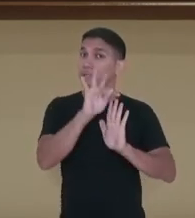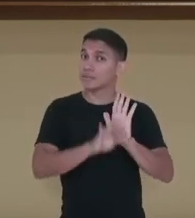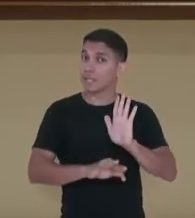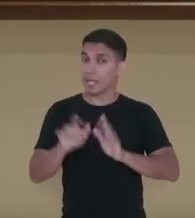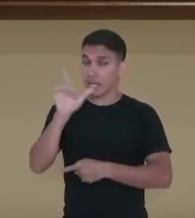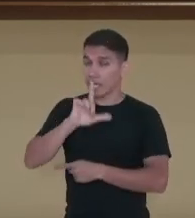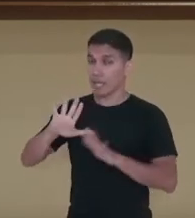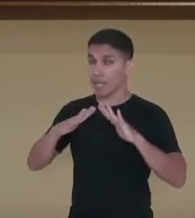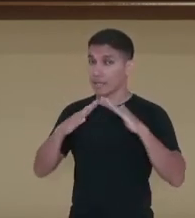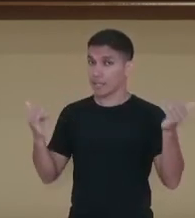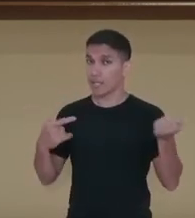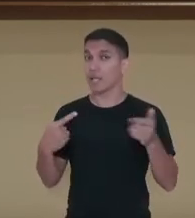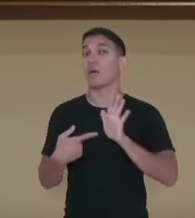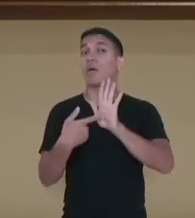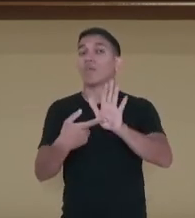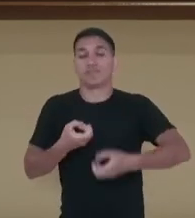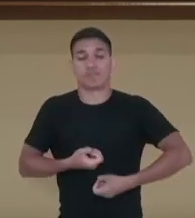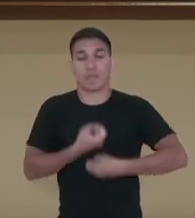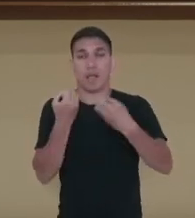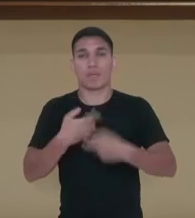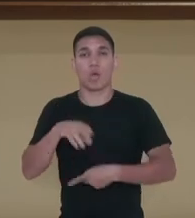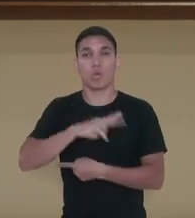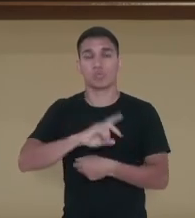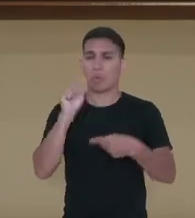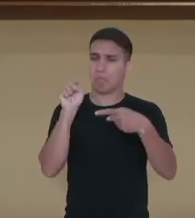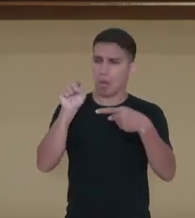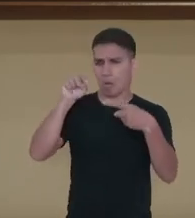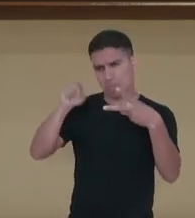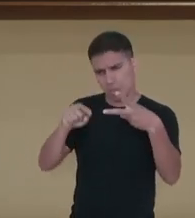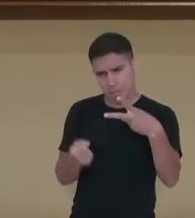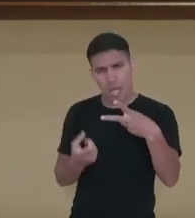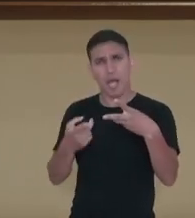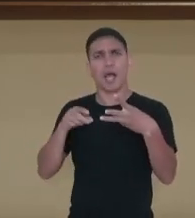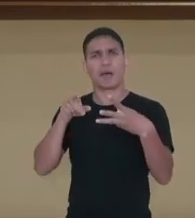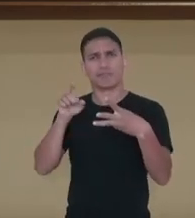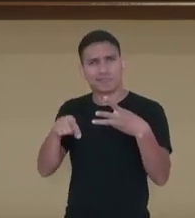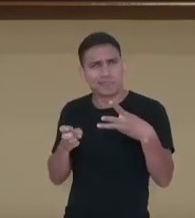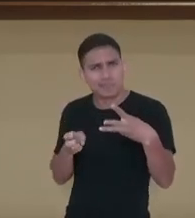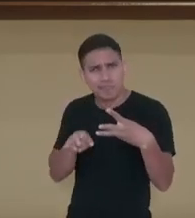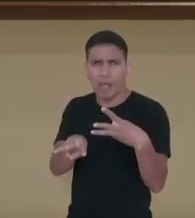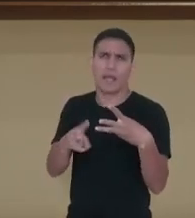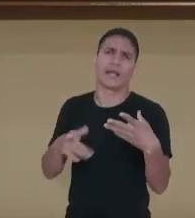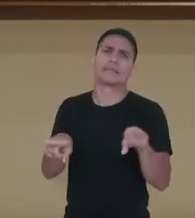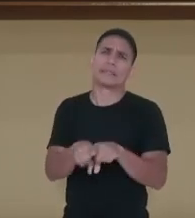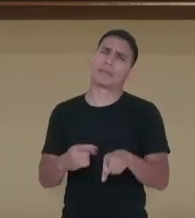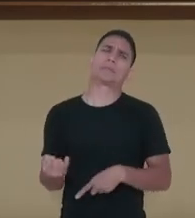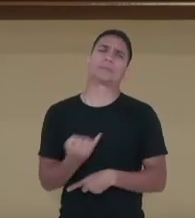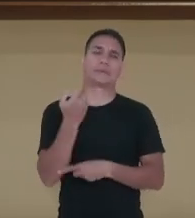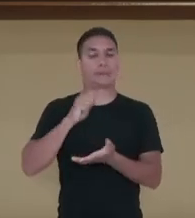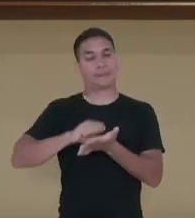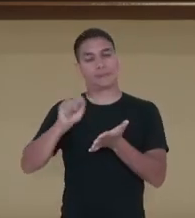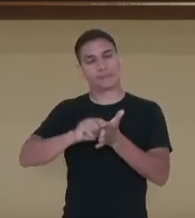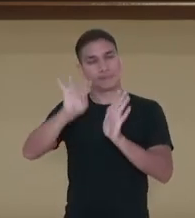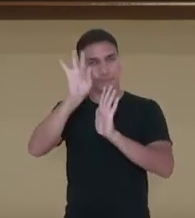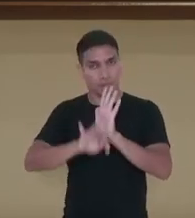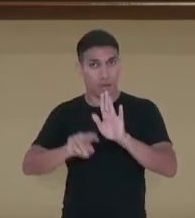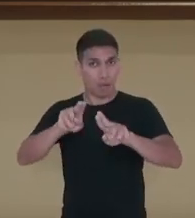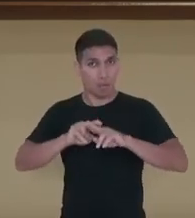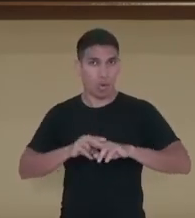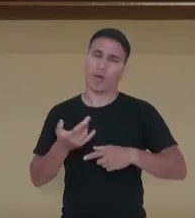estética, a expressividade do uso dos sinais gráficos é essencial à tessitura da obra. Assim sendo,